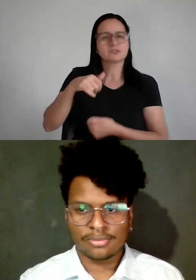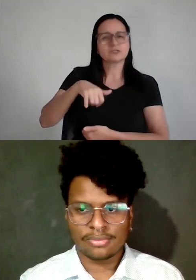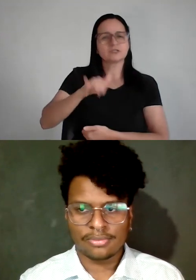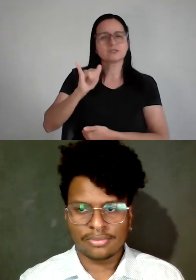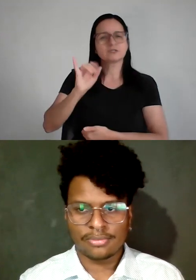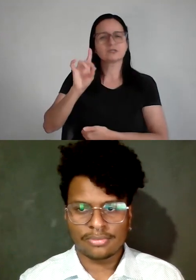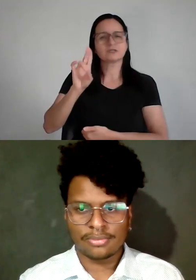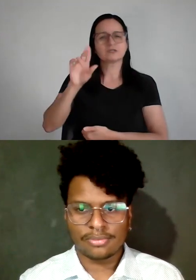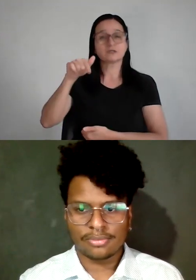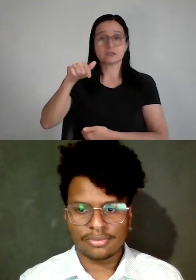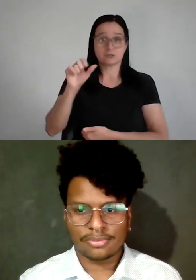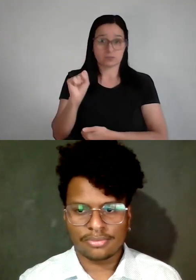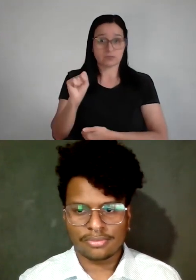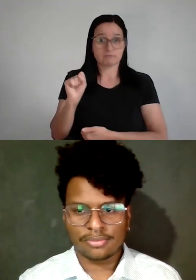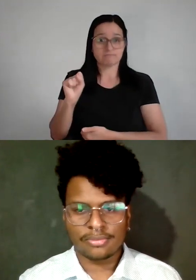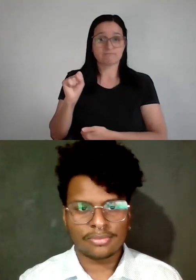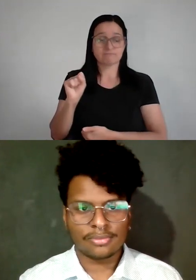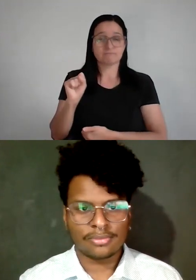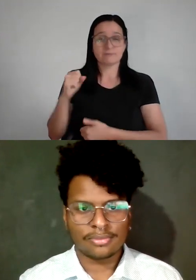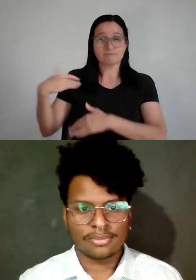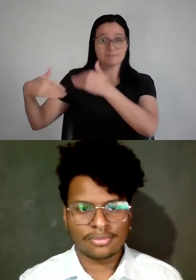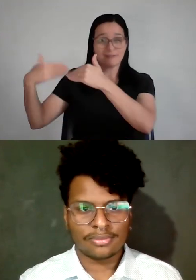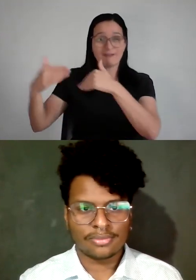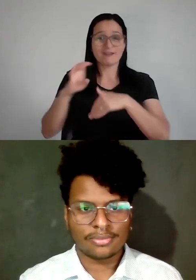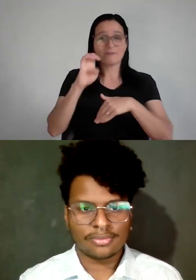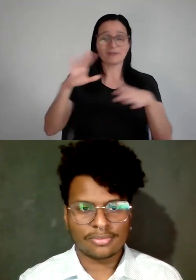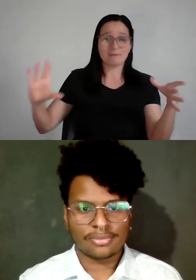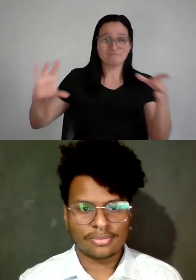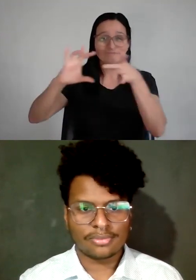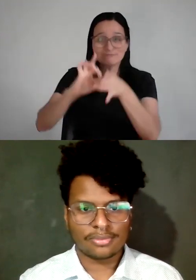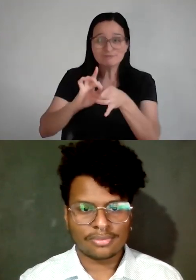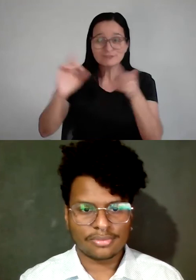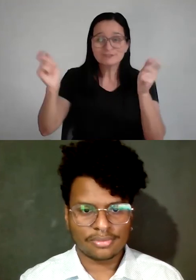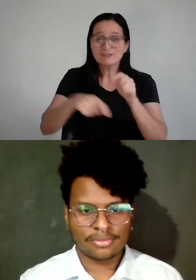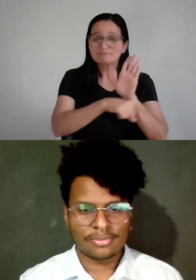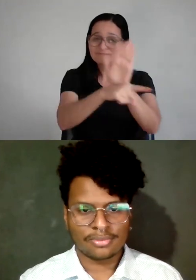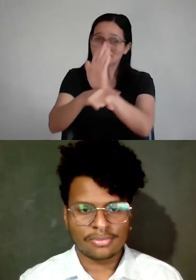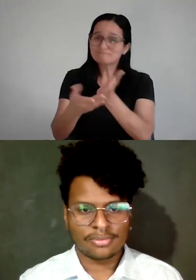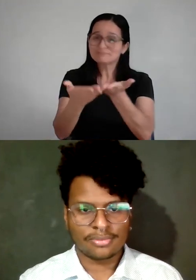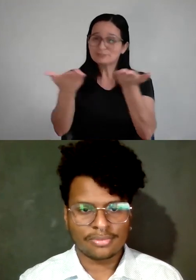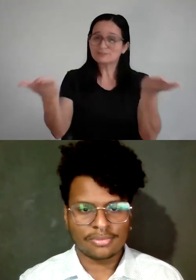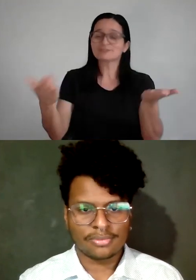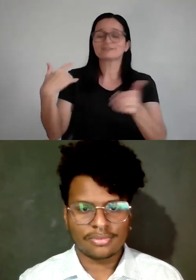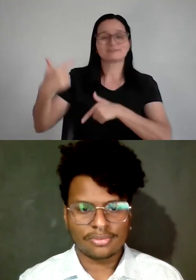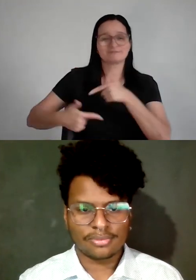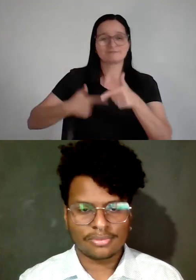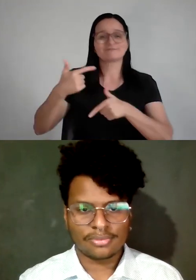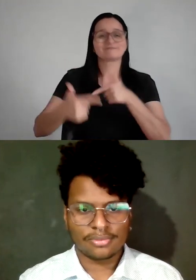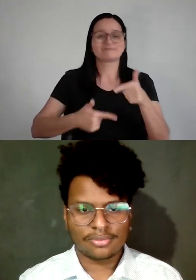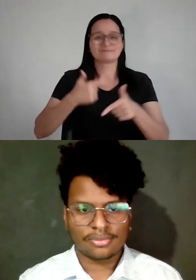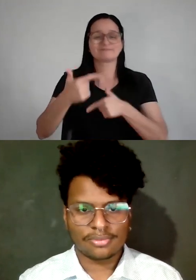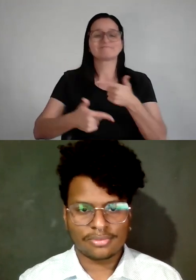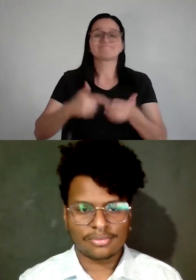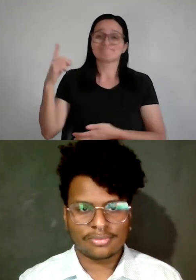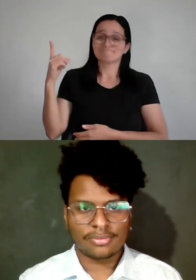escritório de carreira e Empodera hoje são um só para servir você nessa tarefa aí, difícil,